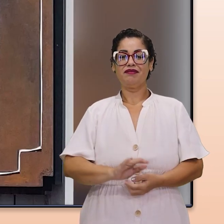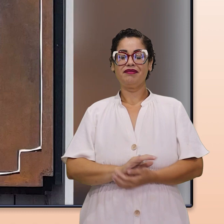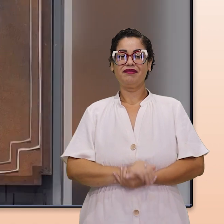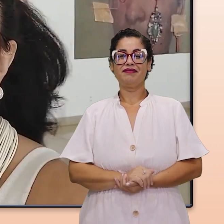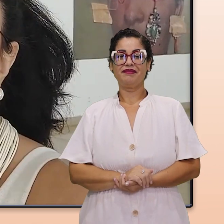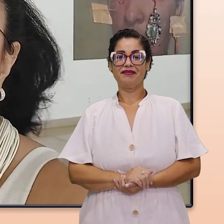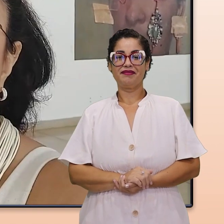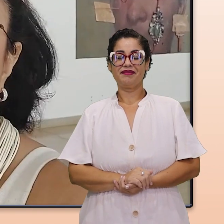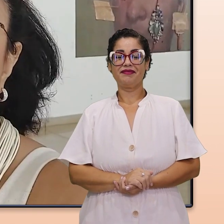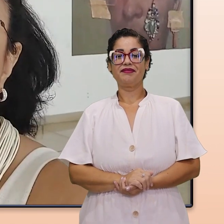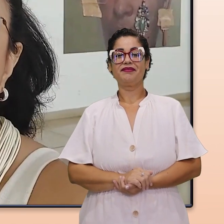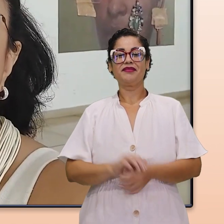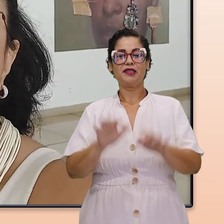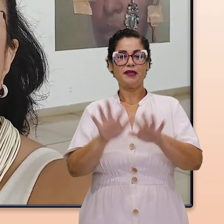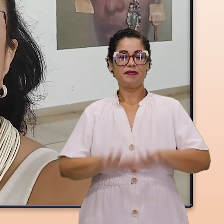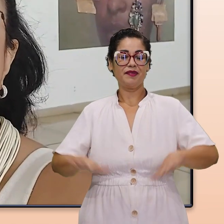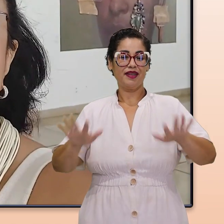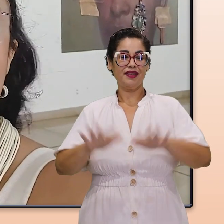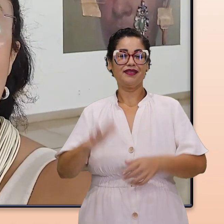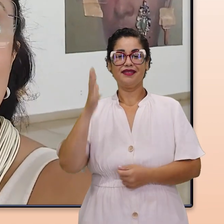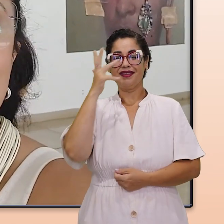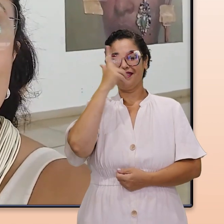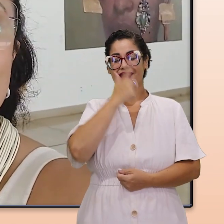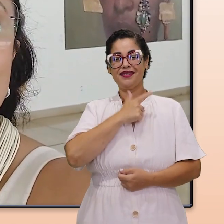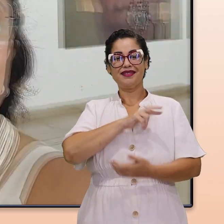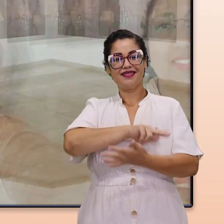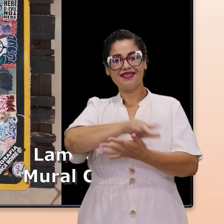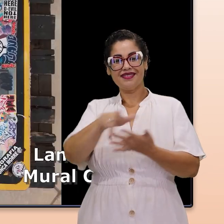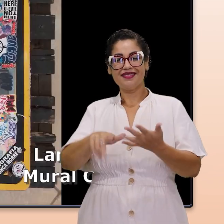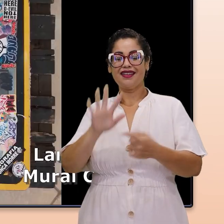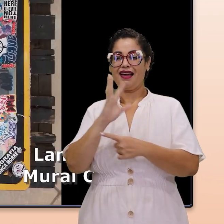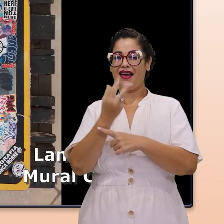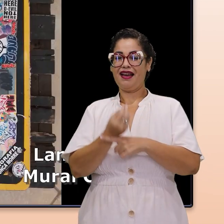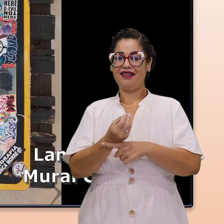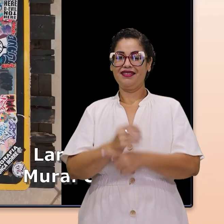É um espaço lindo e cheio de arte.